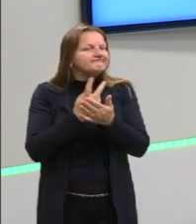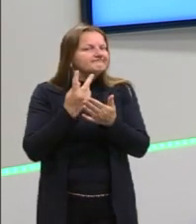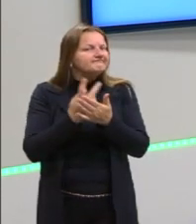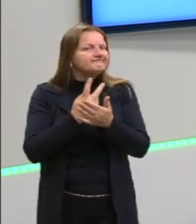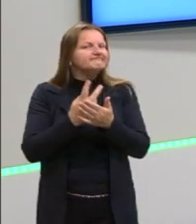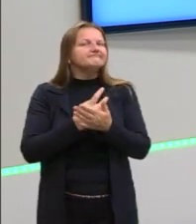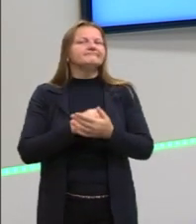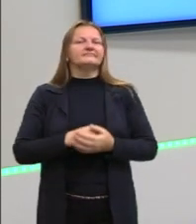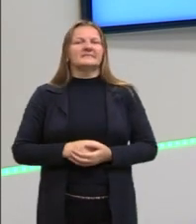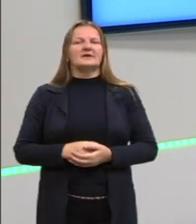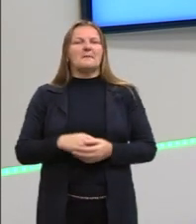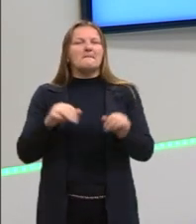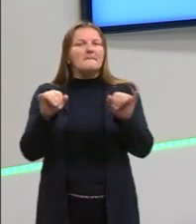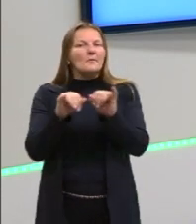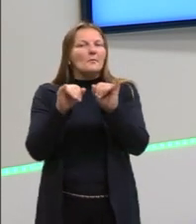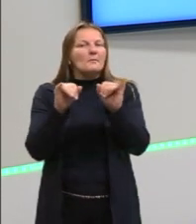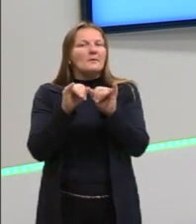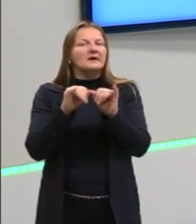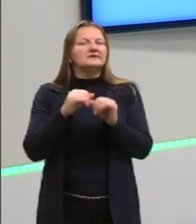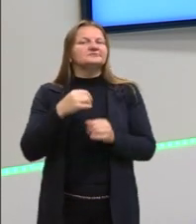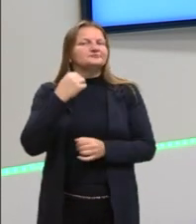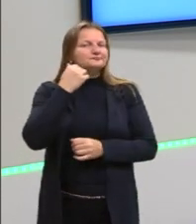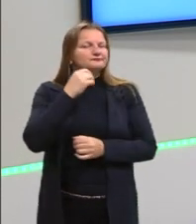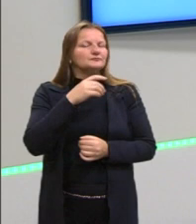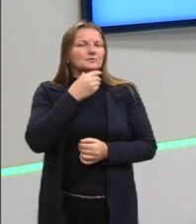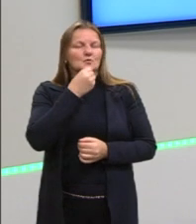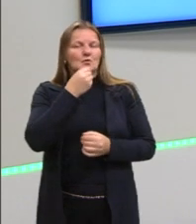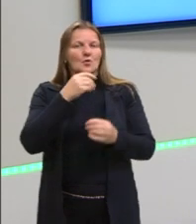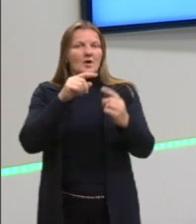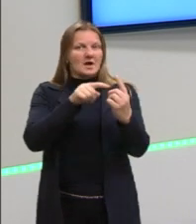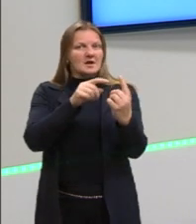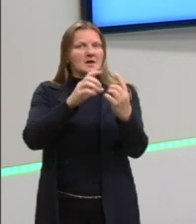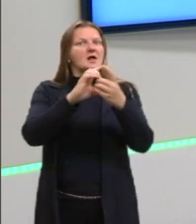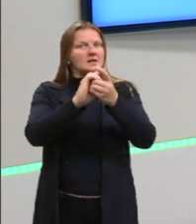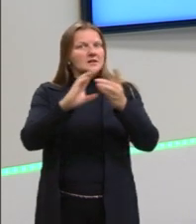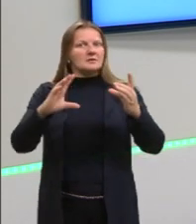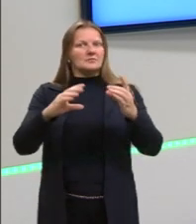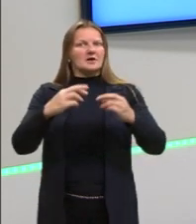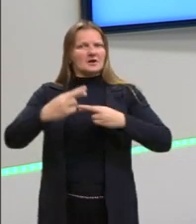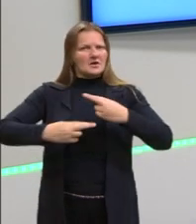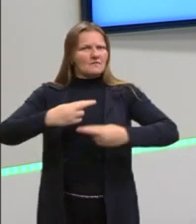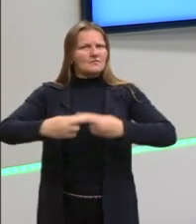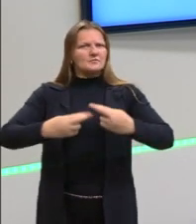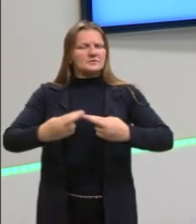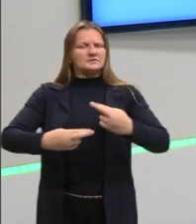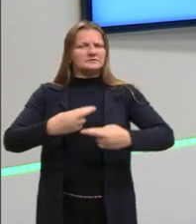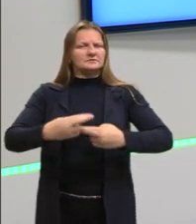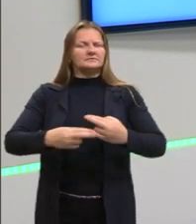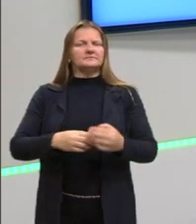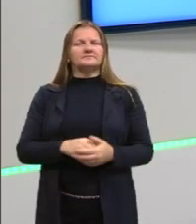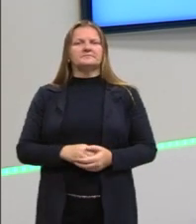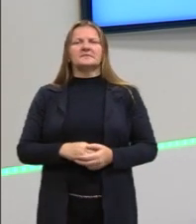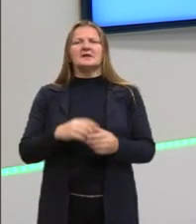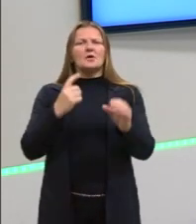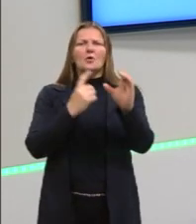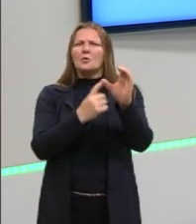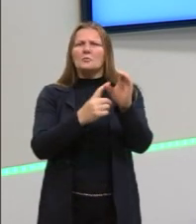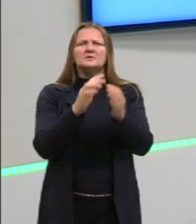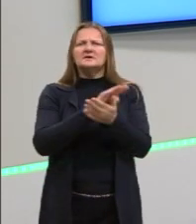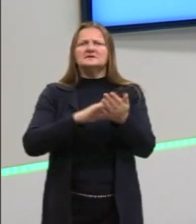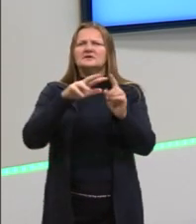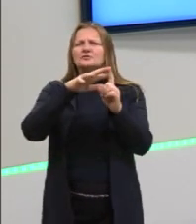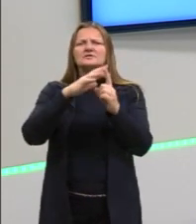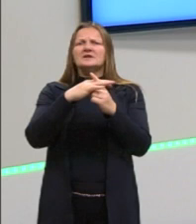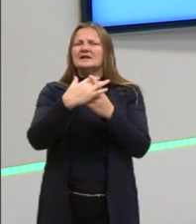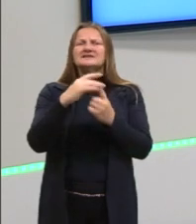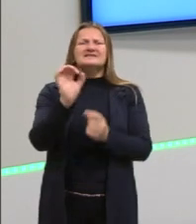era bobeira, era bobagem. João Goulart era um democrata e era reformista, ele não era nem um pouco comunista, nem socialista.